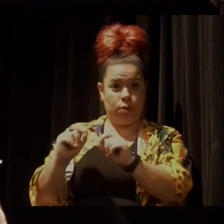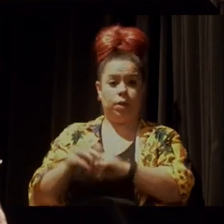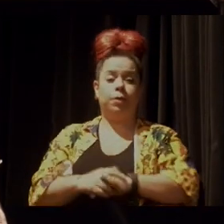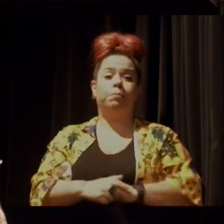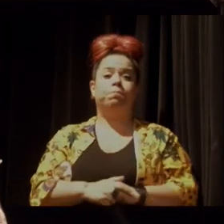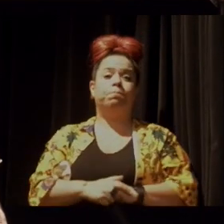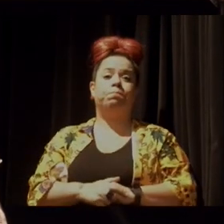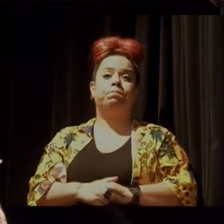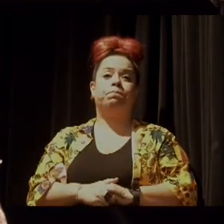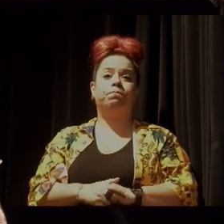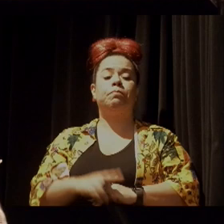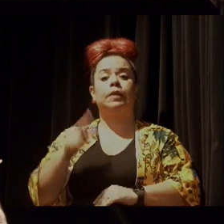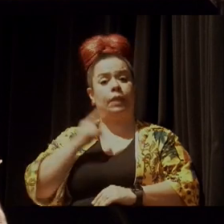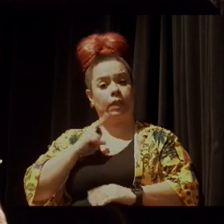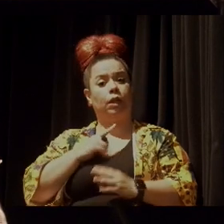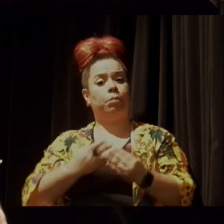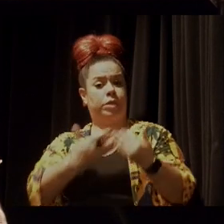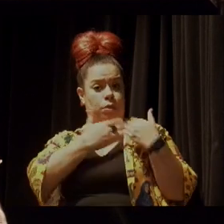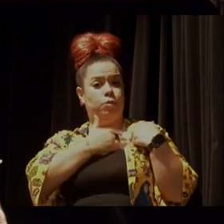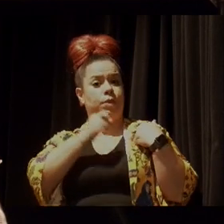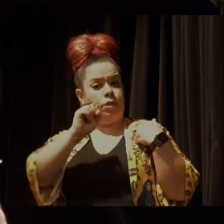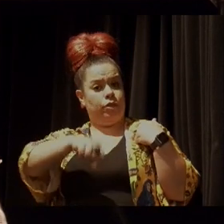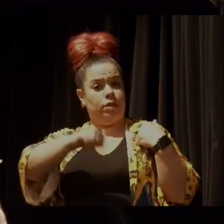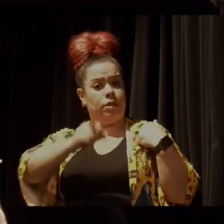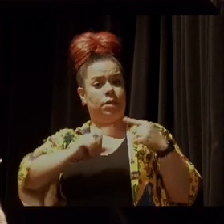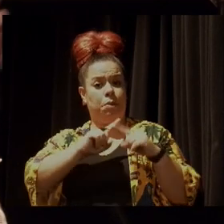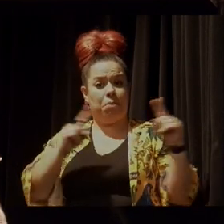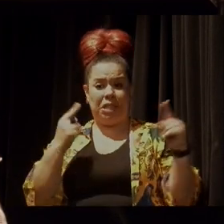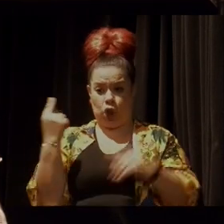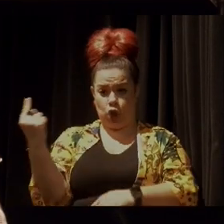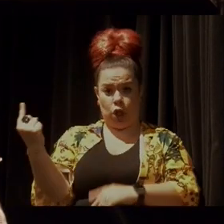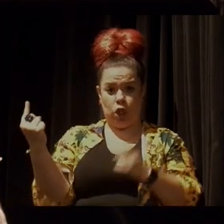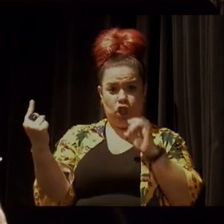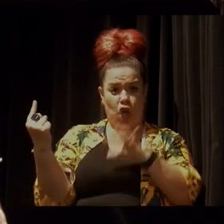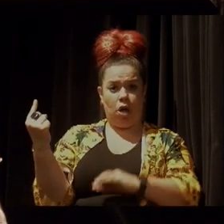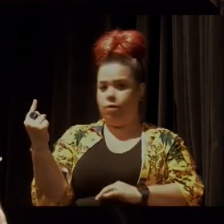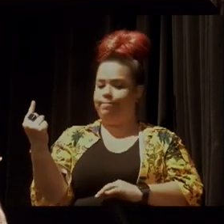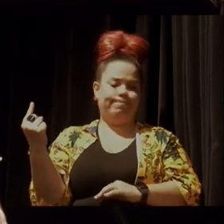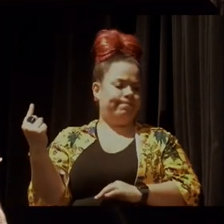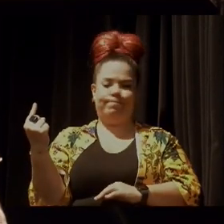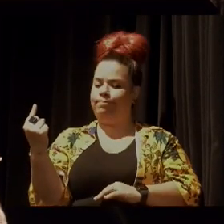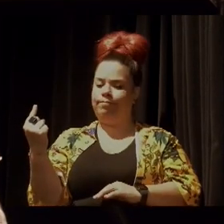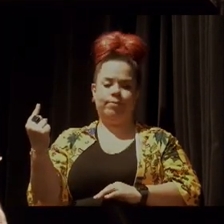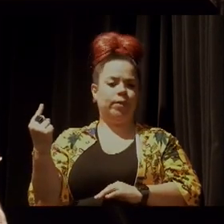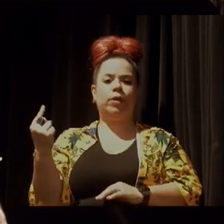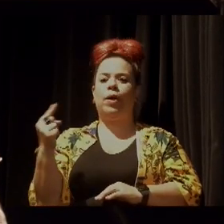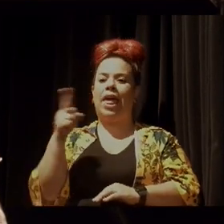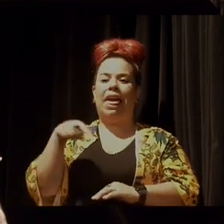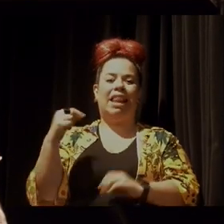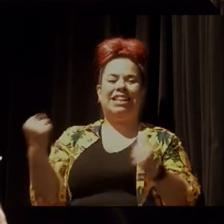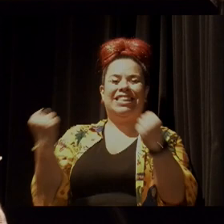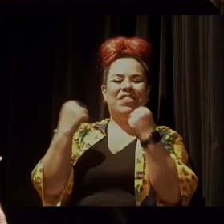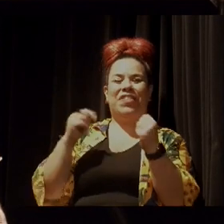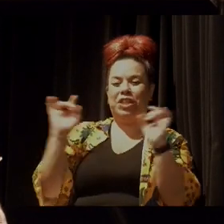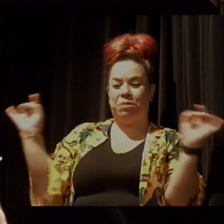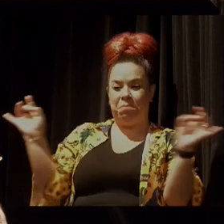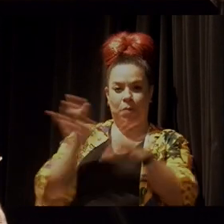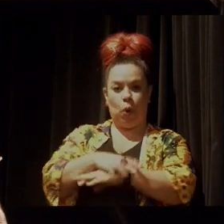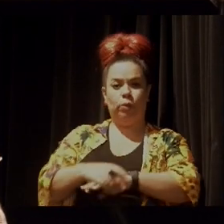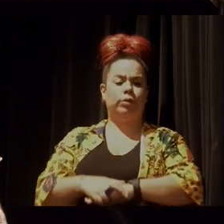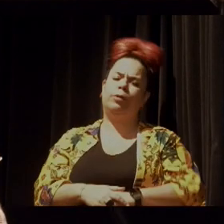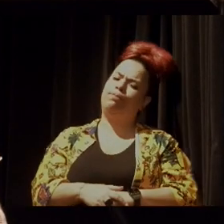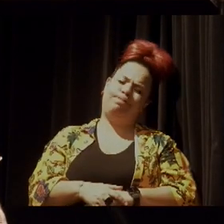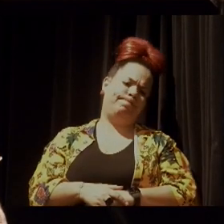têm um papel, mas que elas não estão só isoladas nesse componente de defesa da Amazônia.